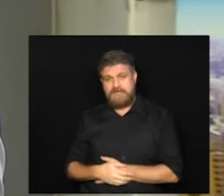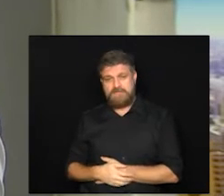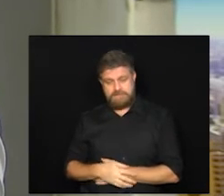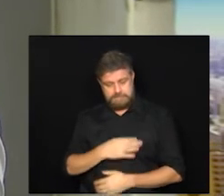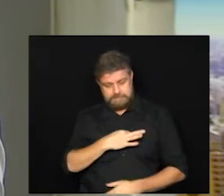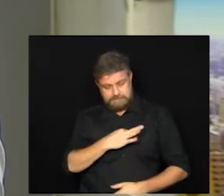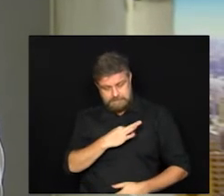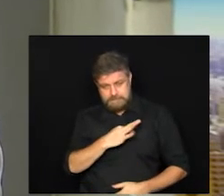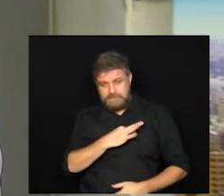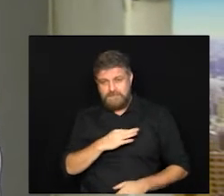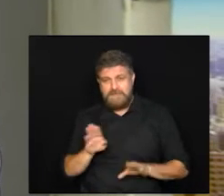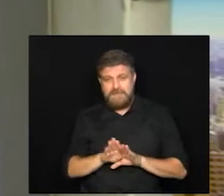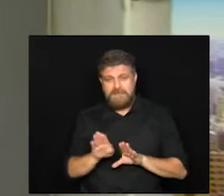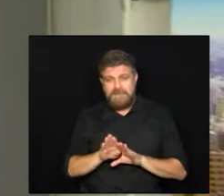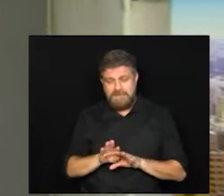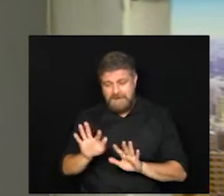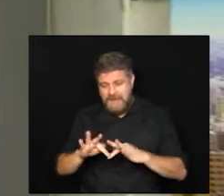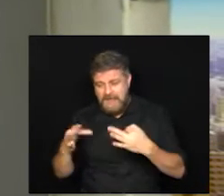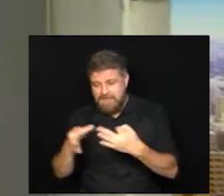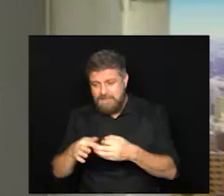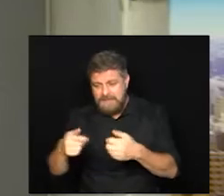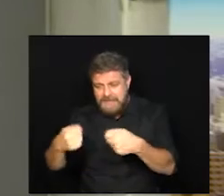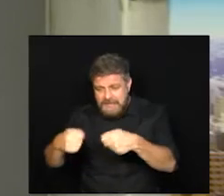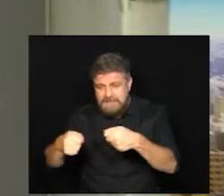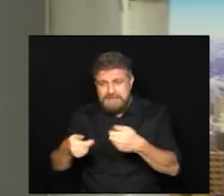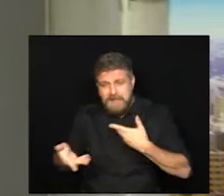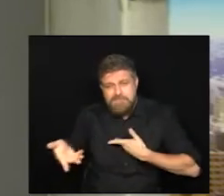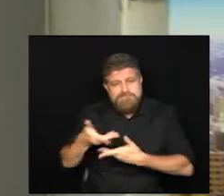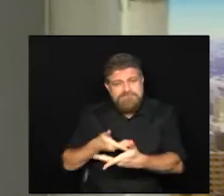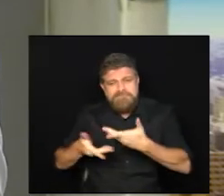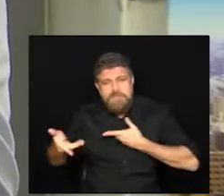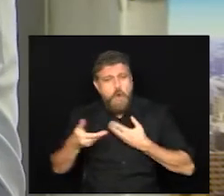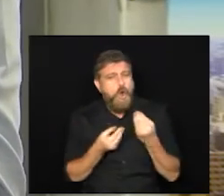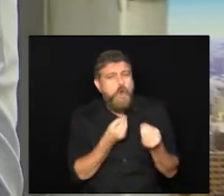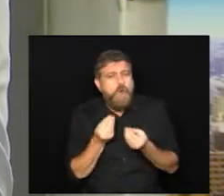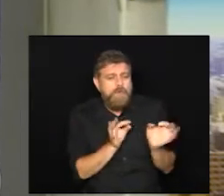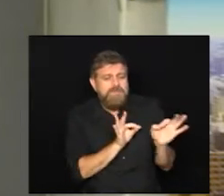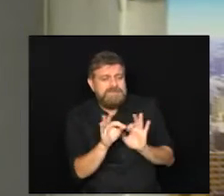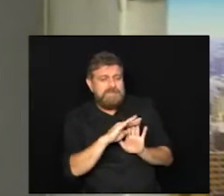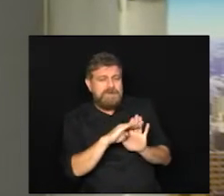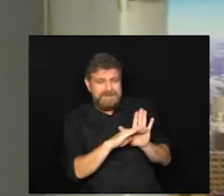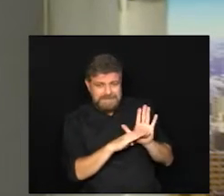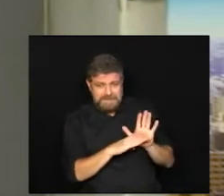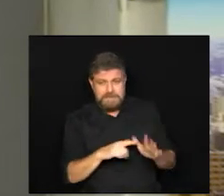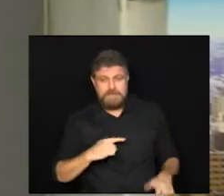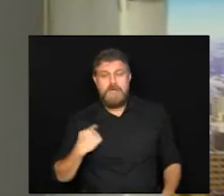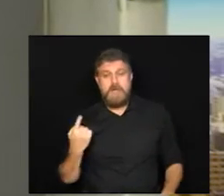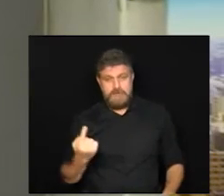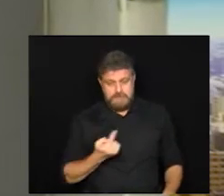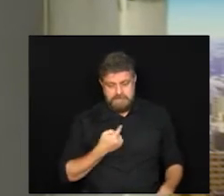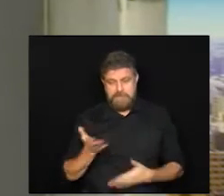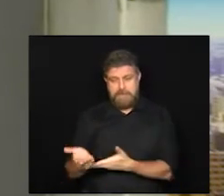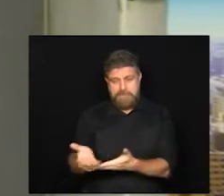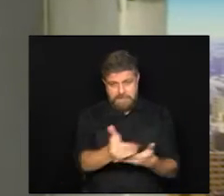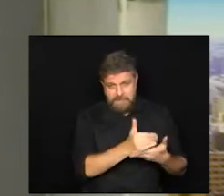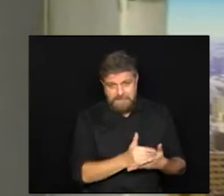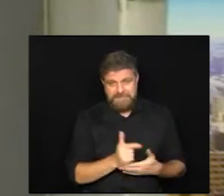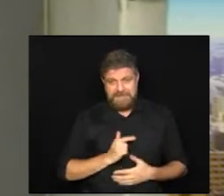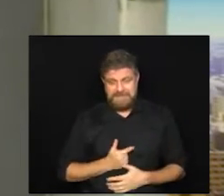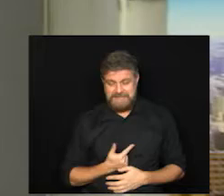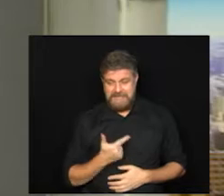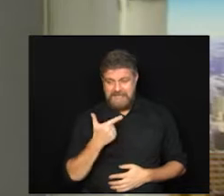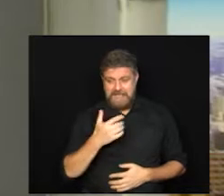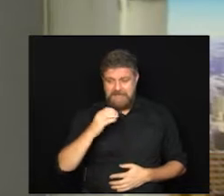que essas doações cheguem às famílias necessitadas como que vai ser a organização? nós vamos receber doações em 20 pontos na